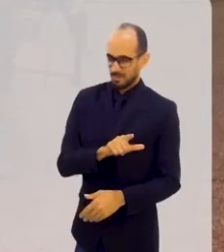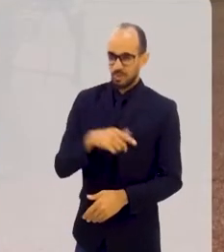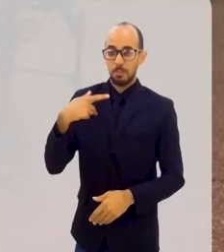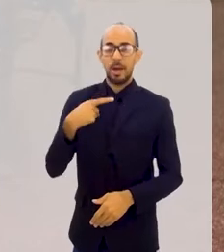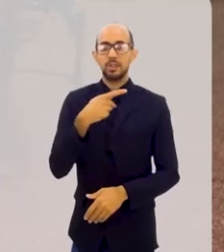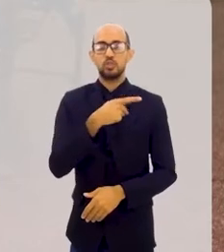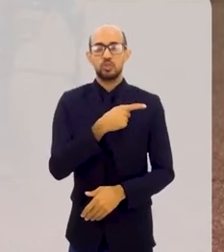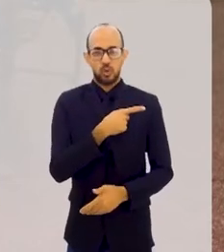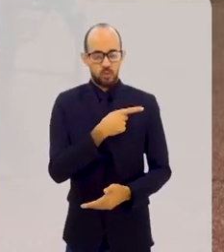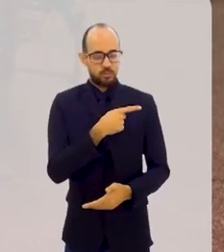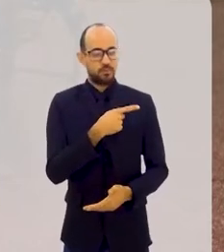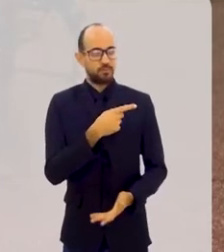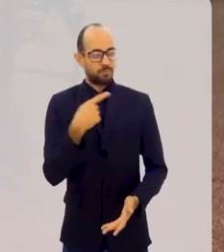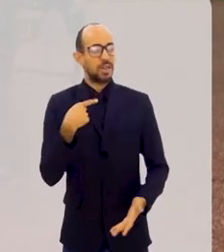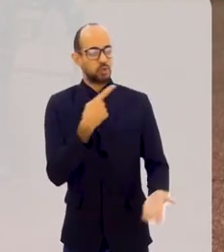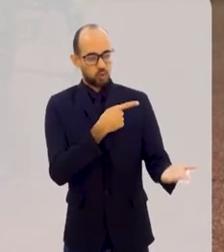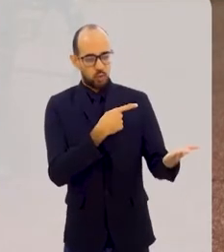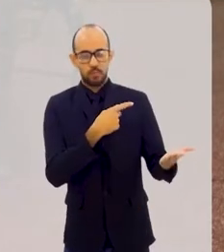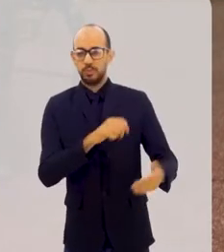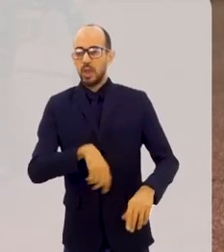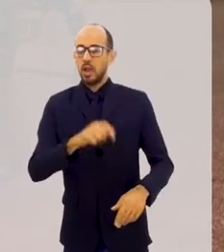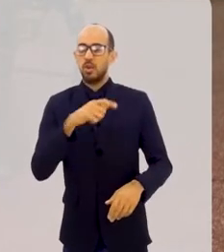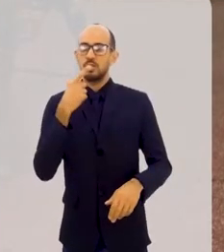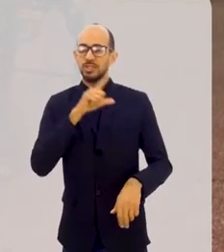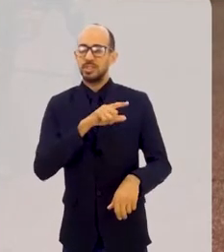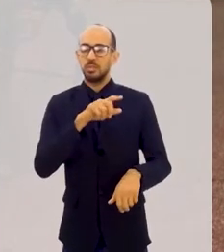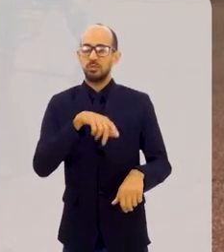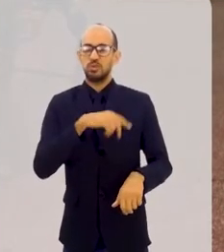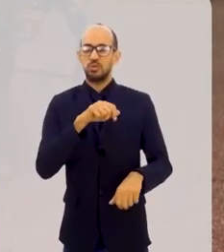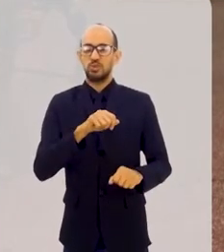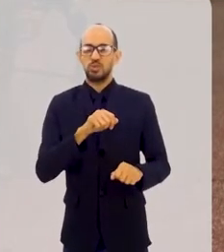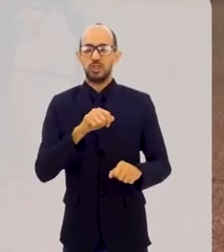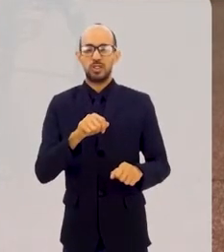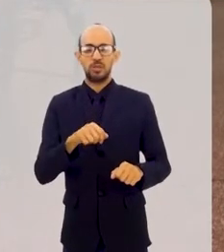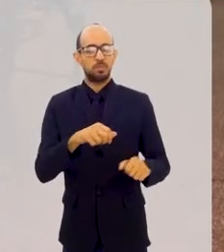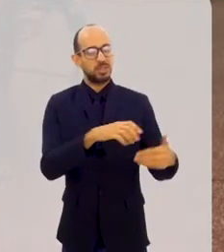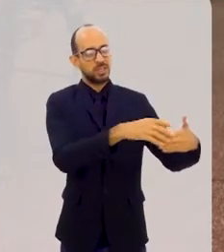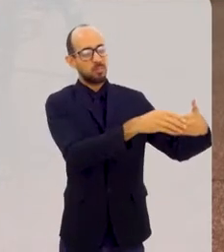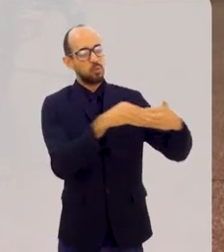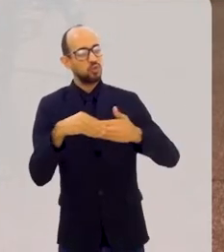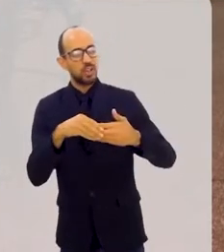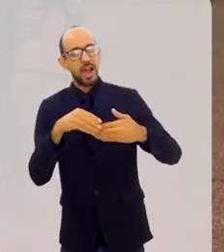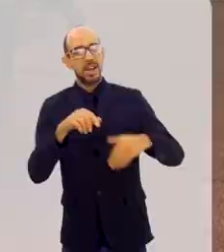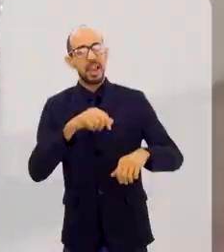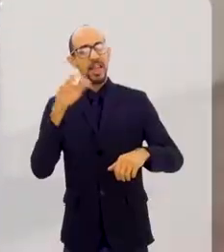Eu tive que rebocar o Pastor Ayo lá da Nigéria, gente. Conseguimos.